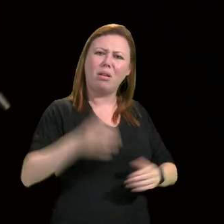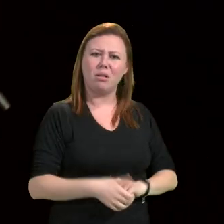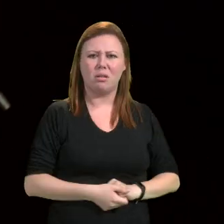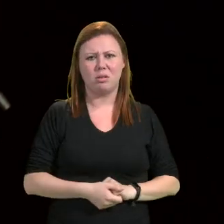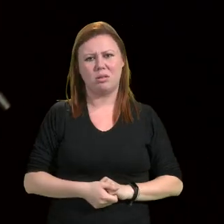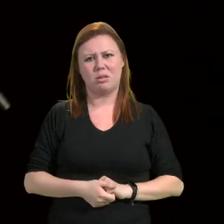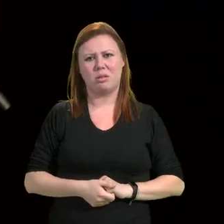Obrigado. Obrigado. Obrigado.